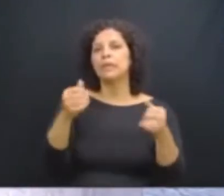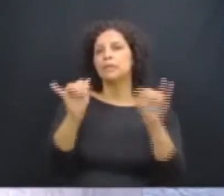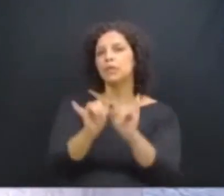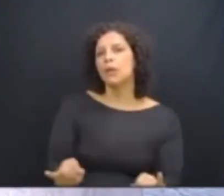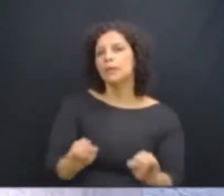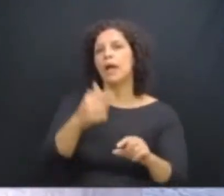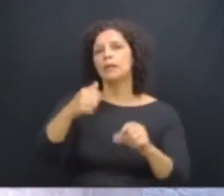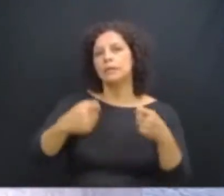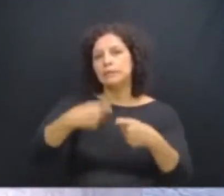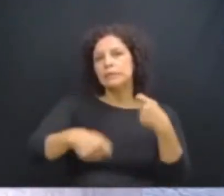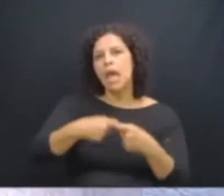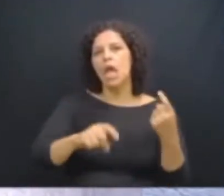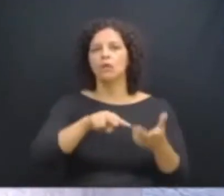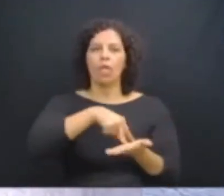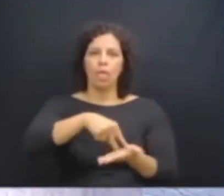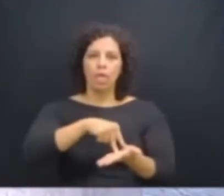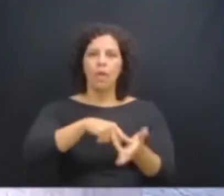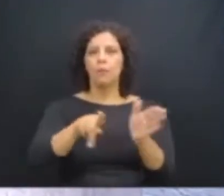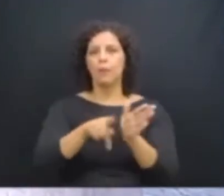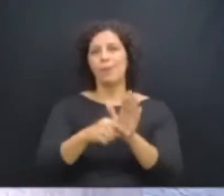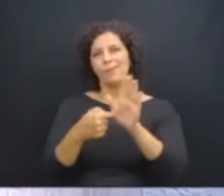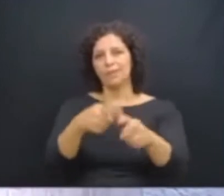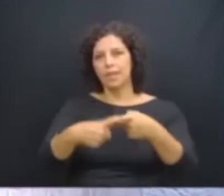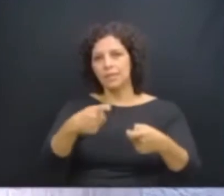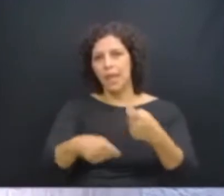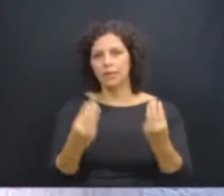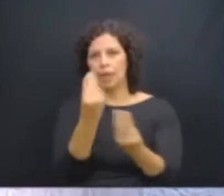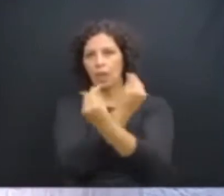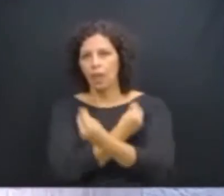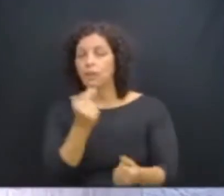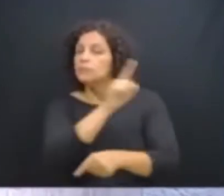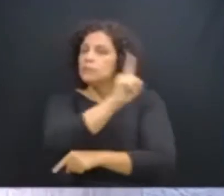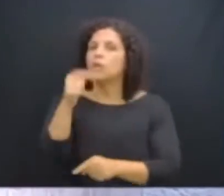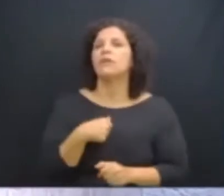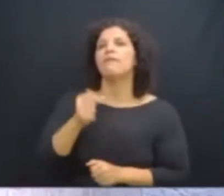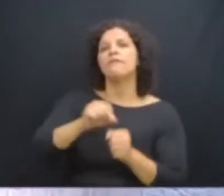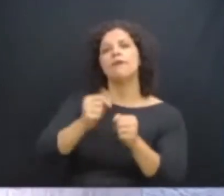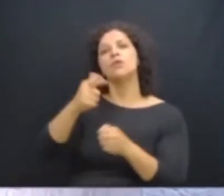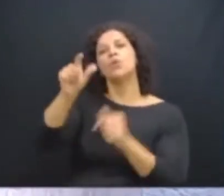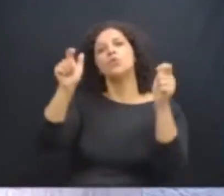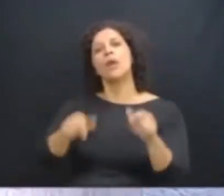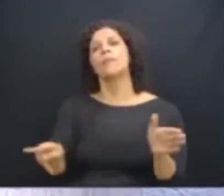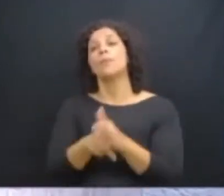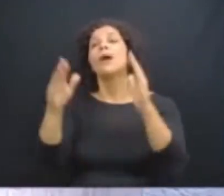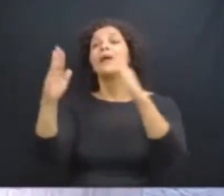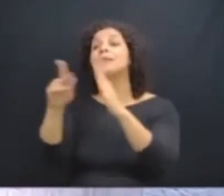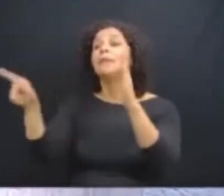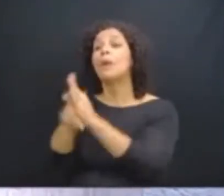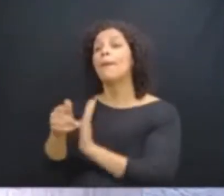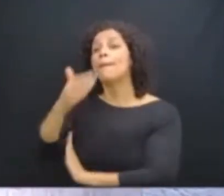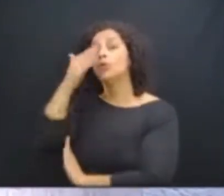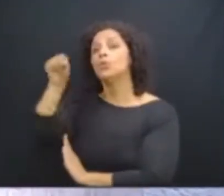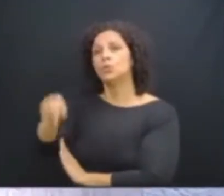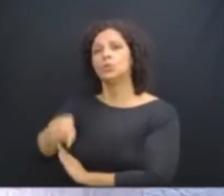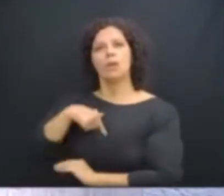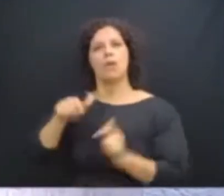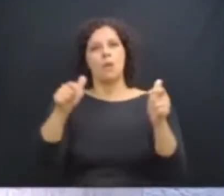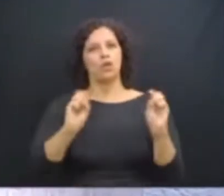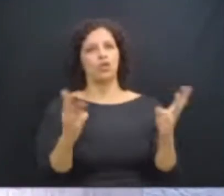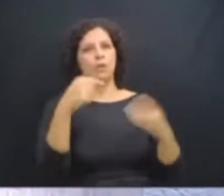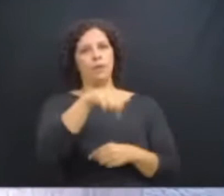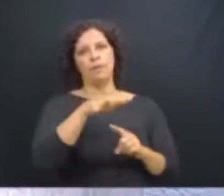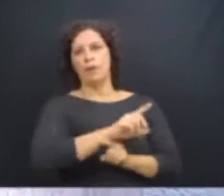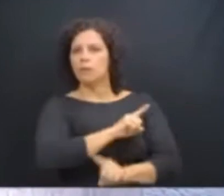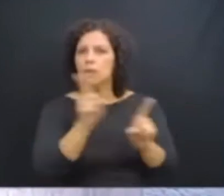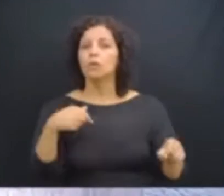com coreografia pornográfica. Se quiser, que eu faça em uma casa de prostituição, não em uma casa de shows